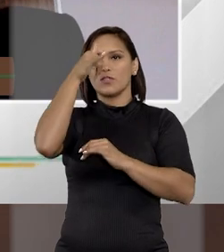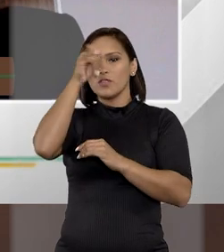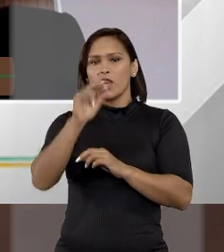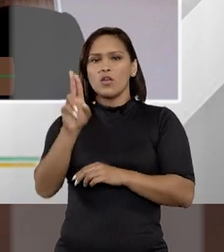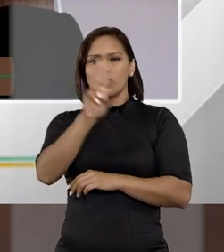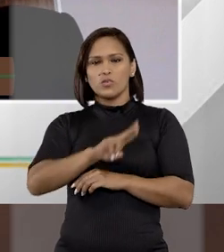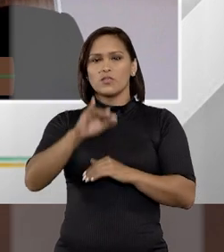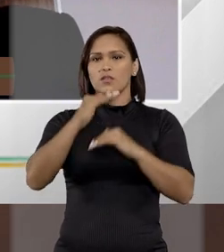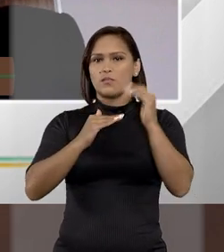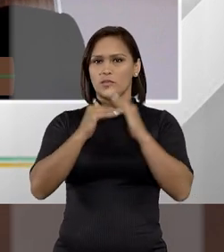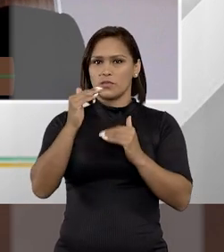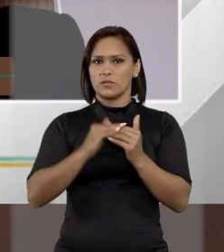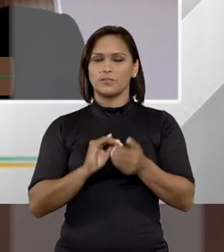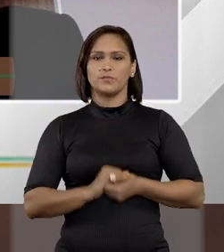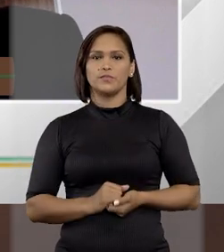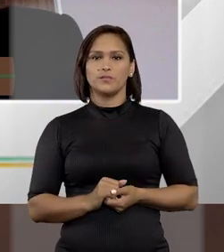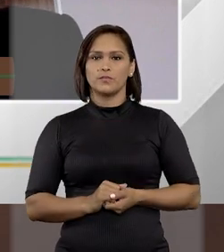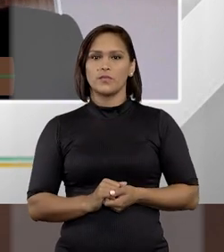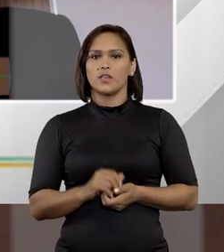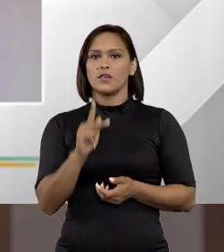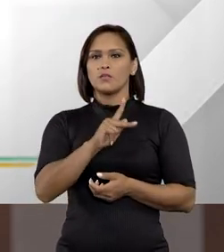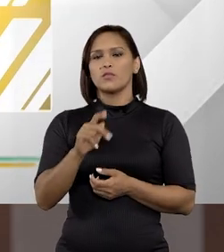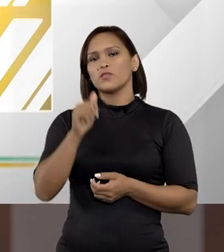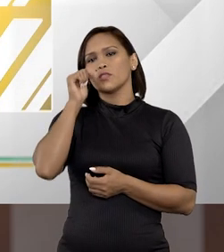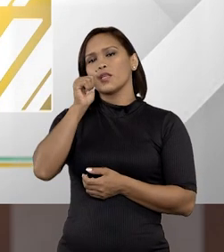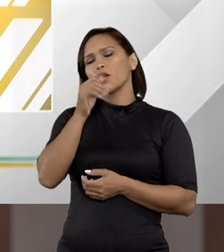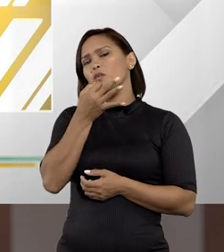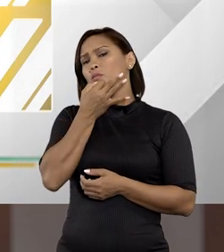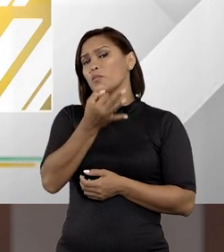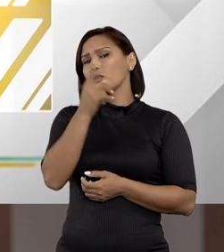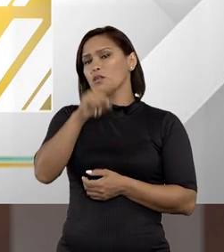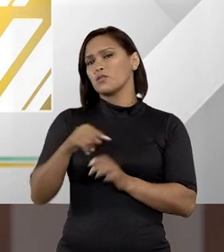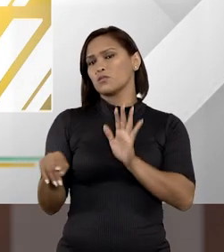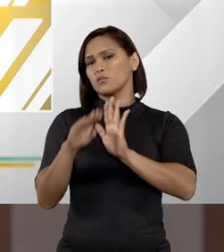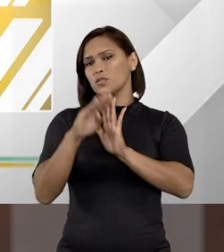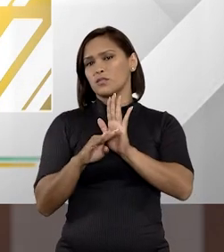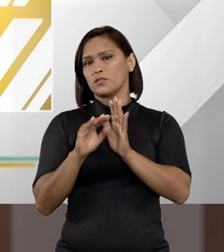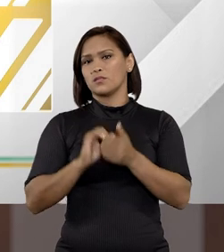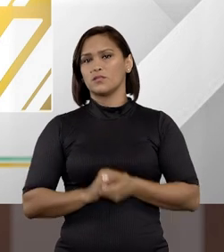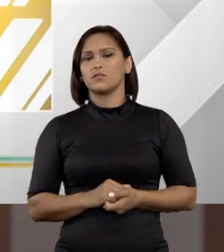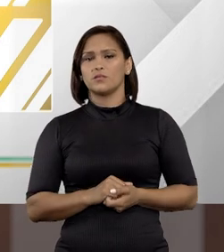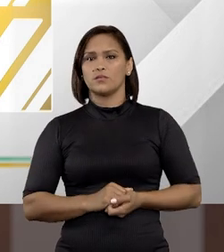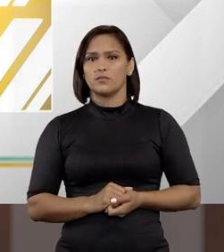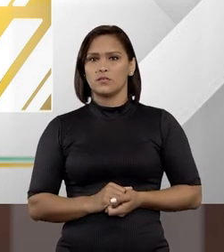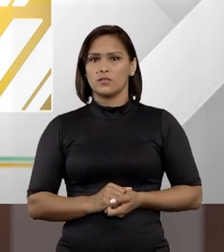sendo muito utilizado aí na prática. Professora Ilana, e qual a sua opinião sobre esse ponto?